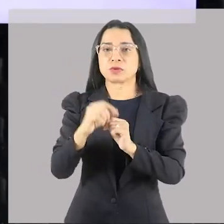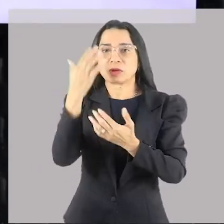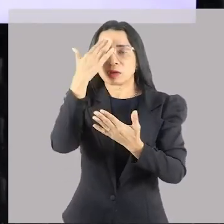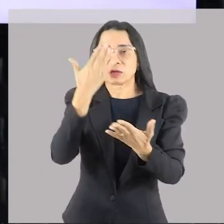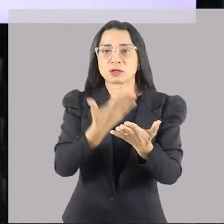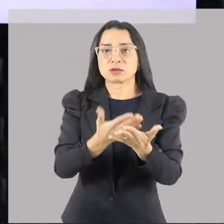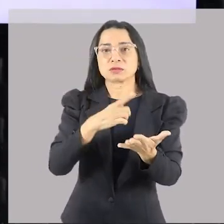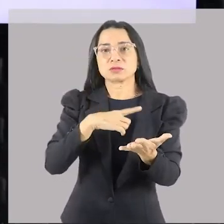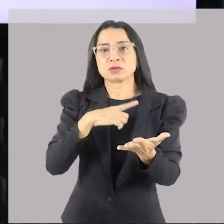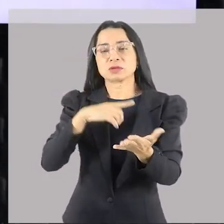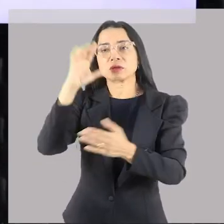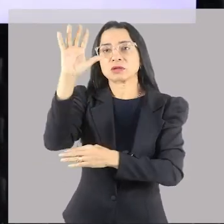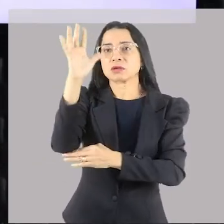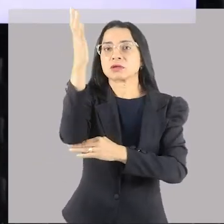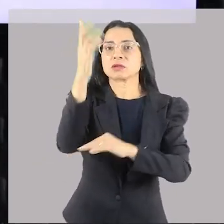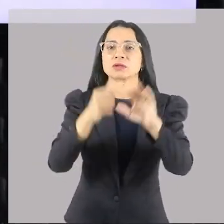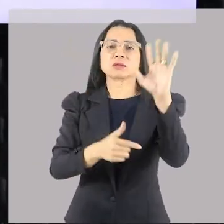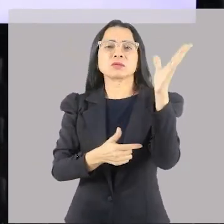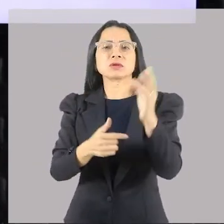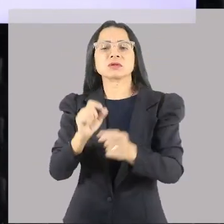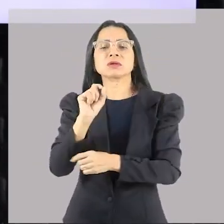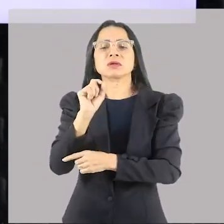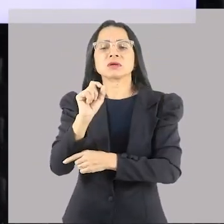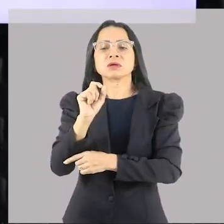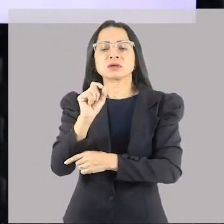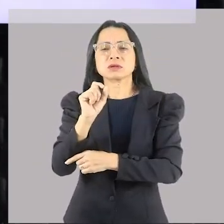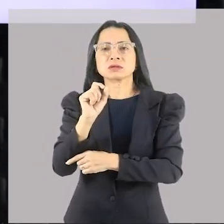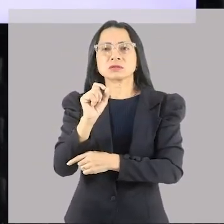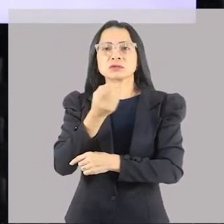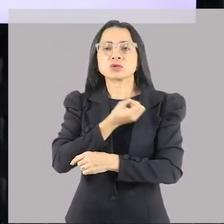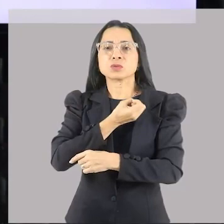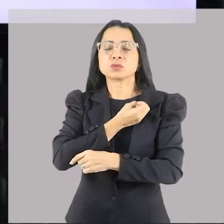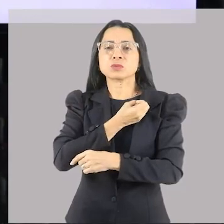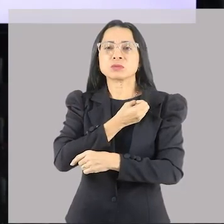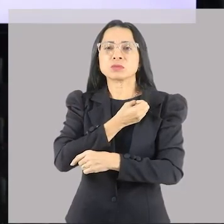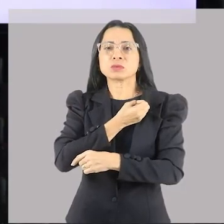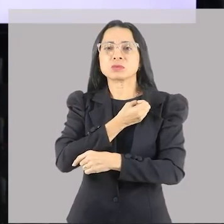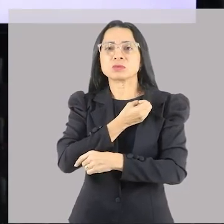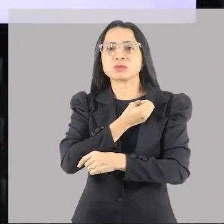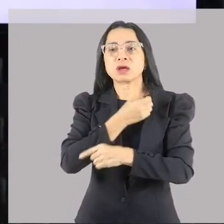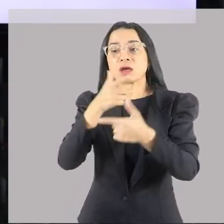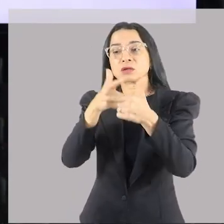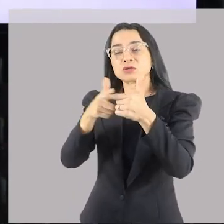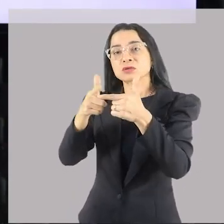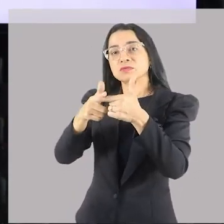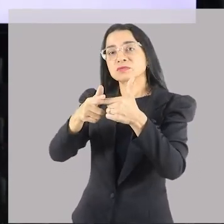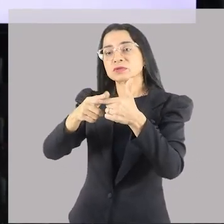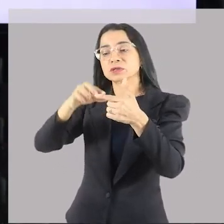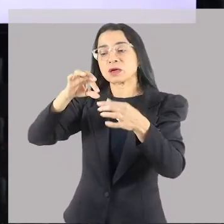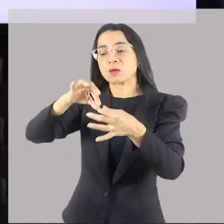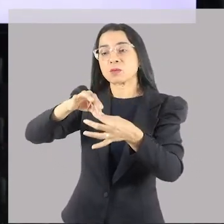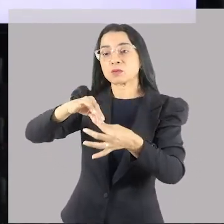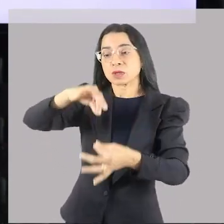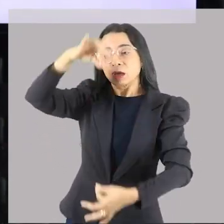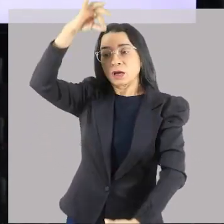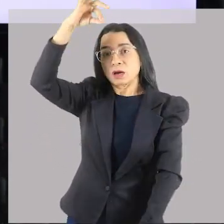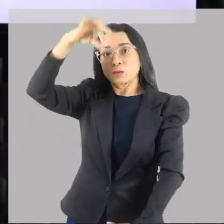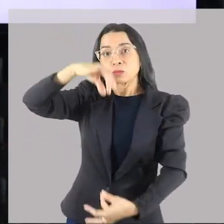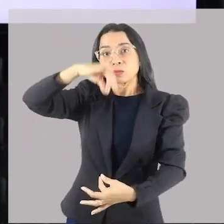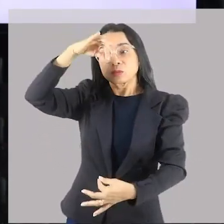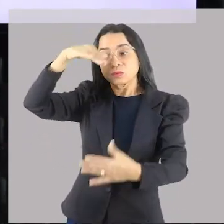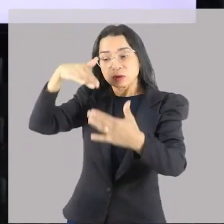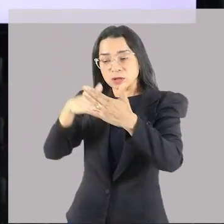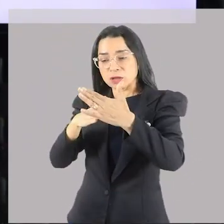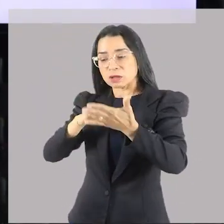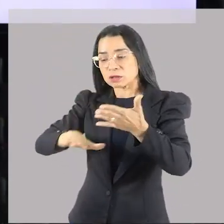acreditam que existe na natureza. Só que número é esse? É a divisão da tua altura até o chão, pela distância do umbigo, do teu